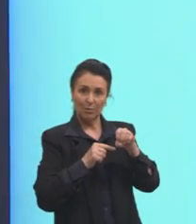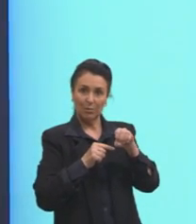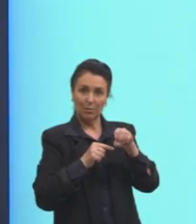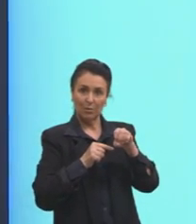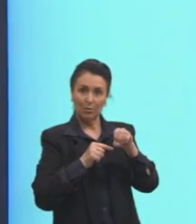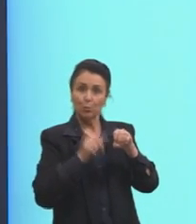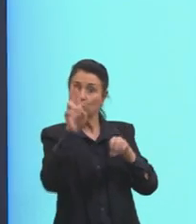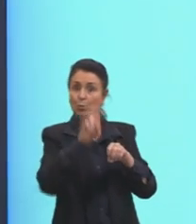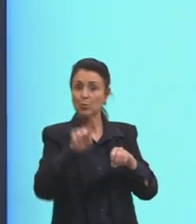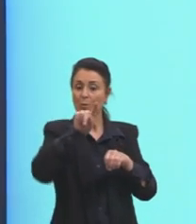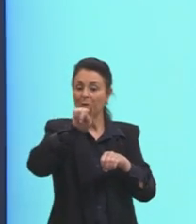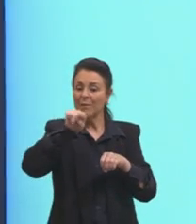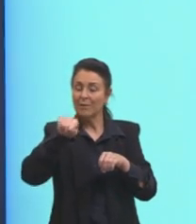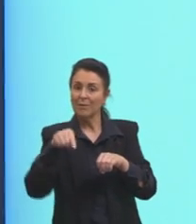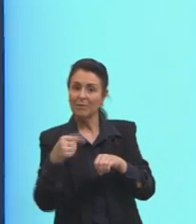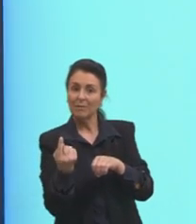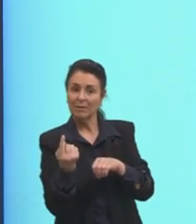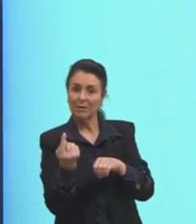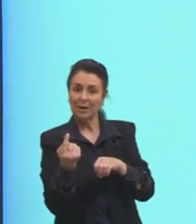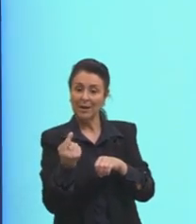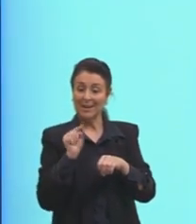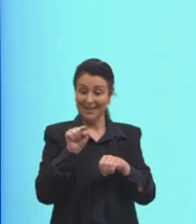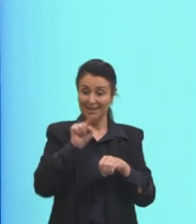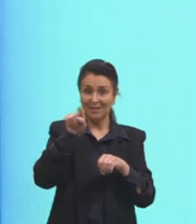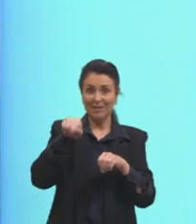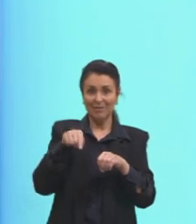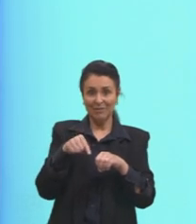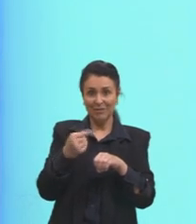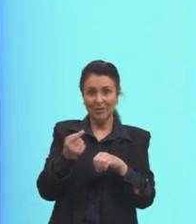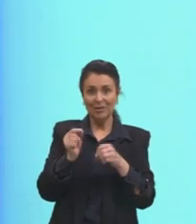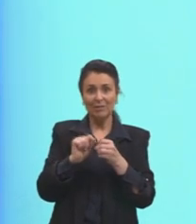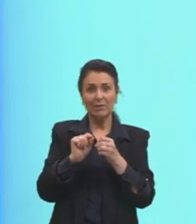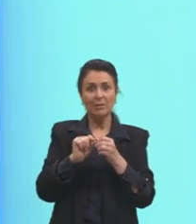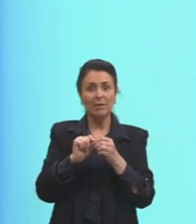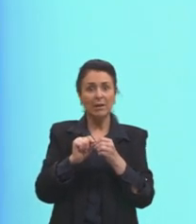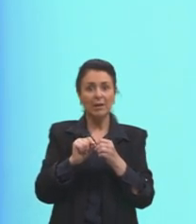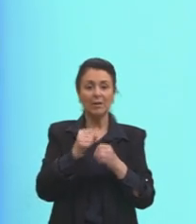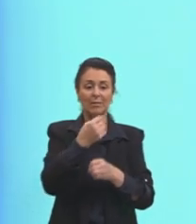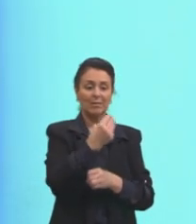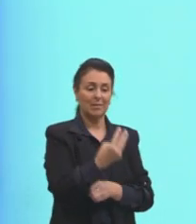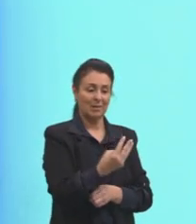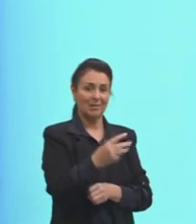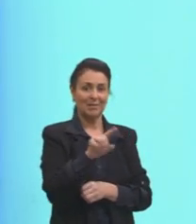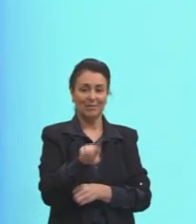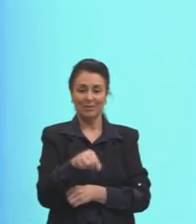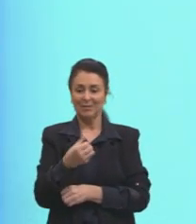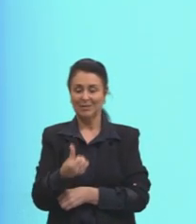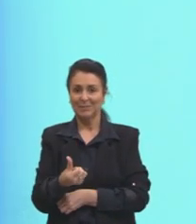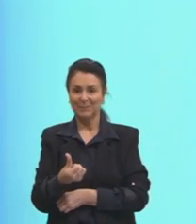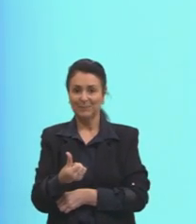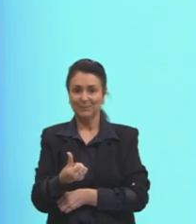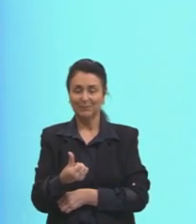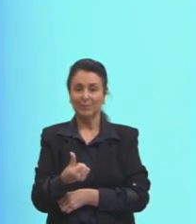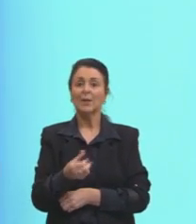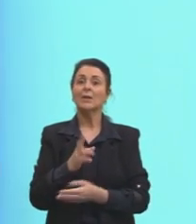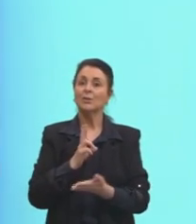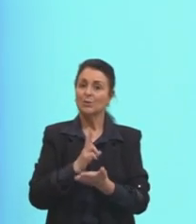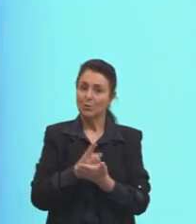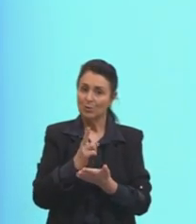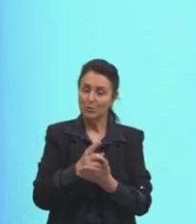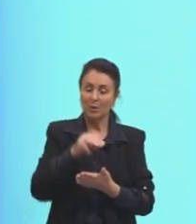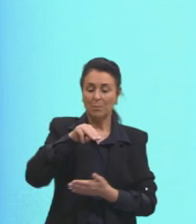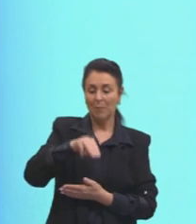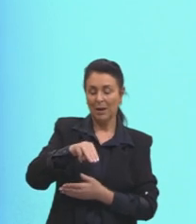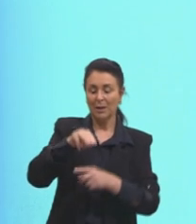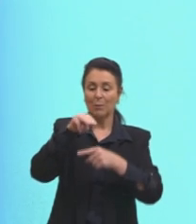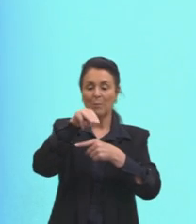uma vírgula aqui. E essa vírgula aqui faz justamente aparecer o 3,6. E a gente mantém, né, o metro e